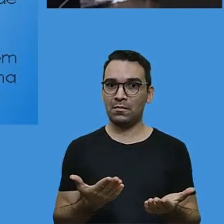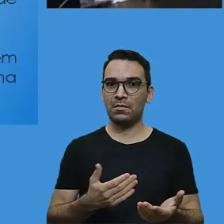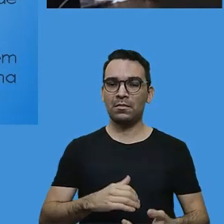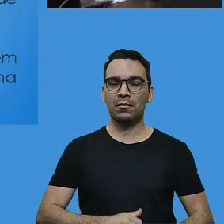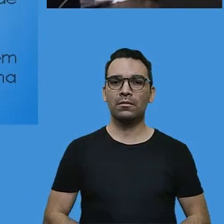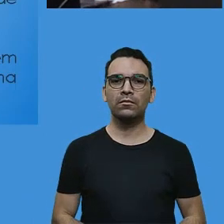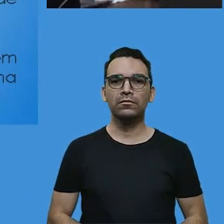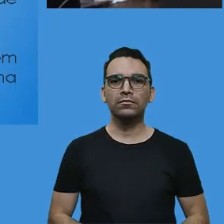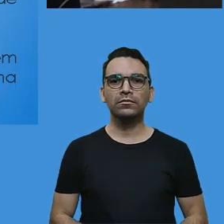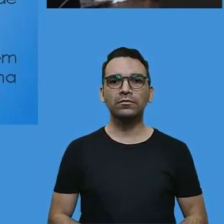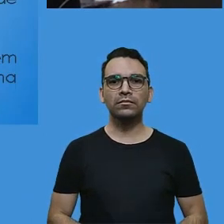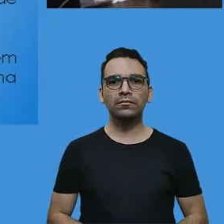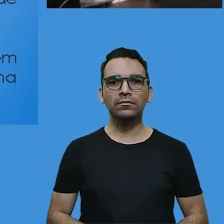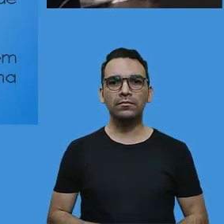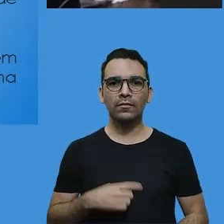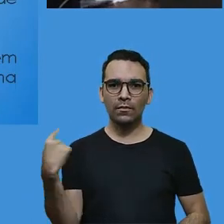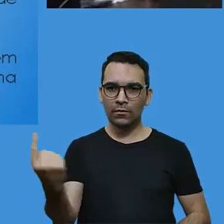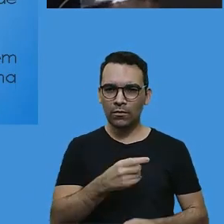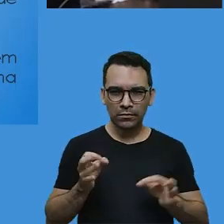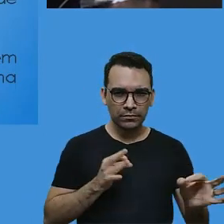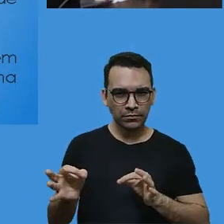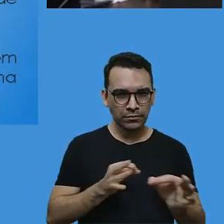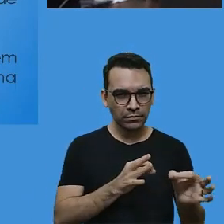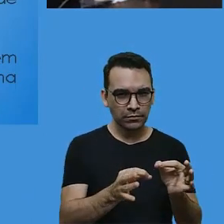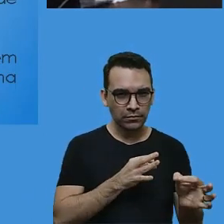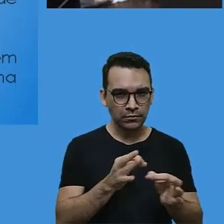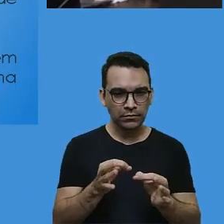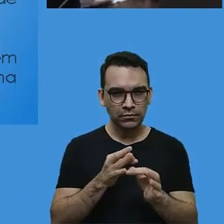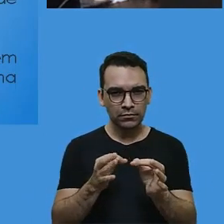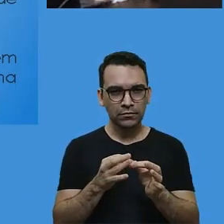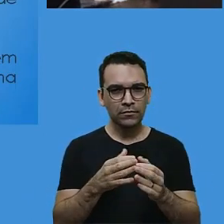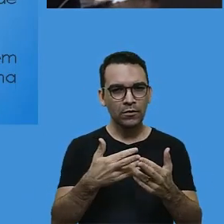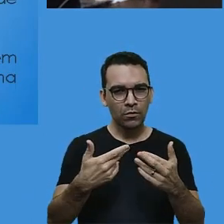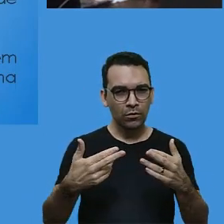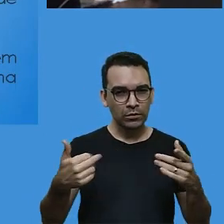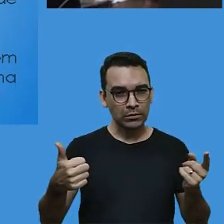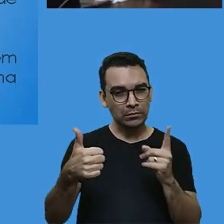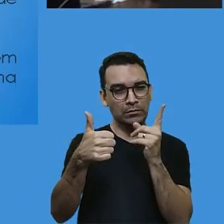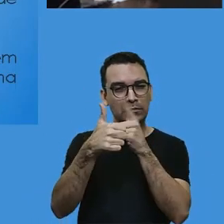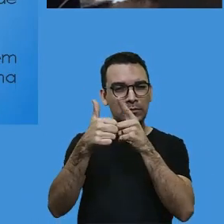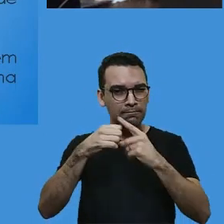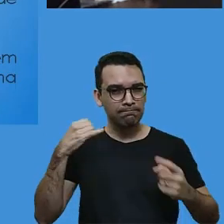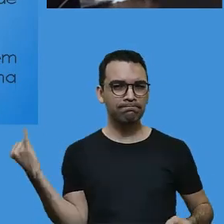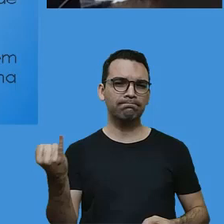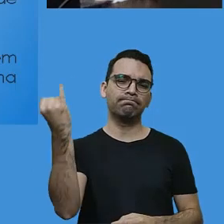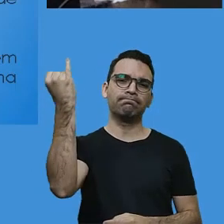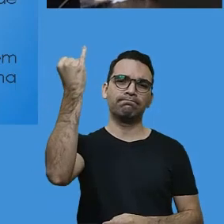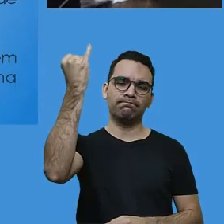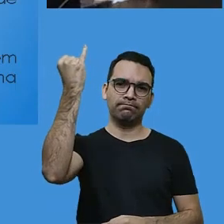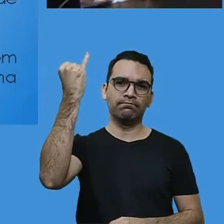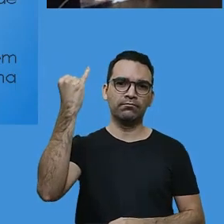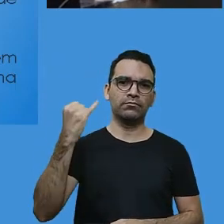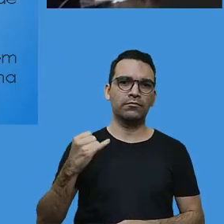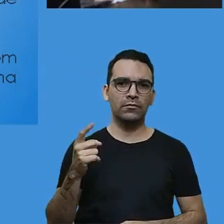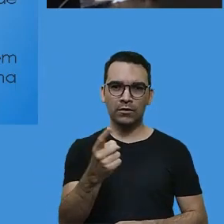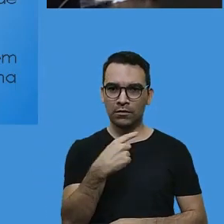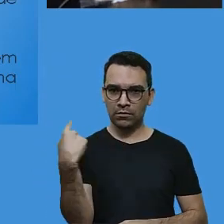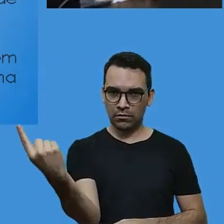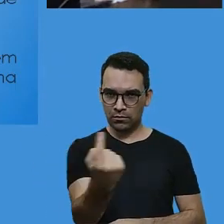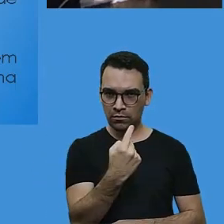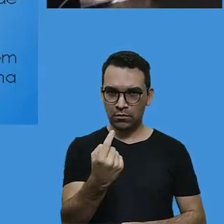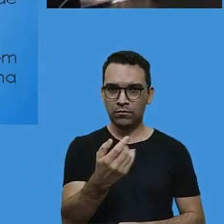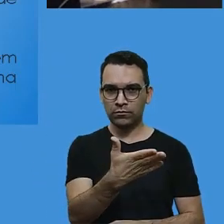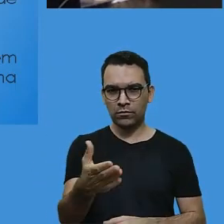Nós elaboramos aqui algumas premissas, que são essenciais da atenção de todos os